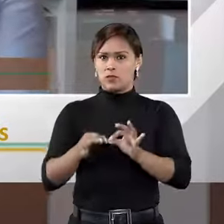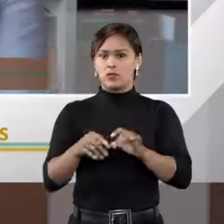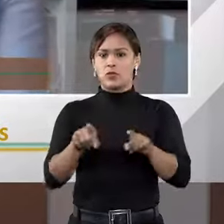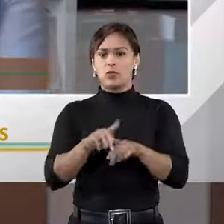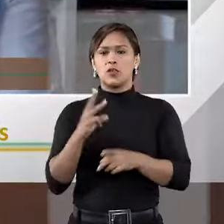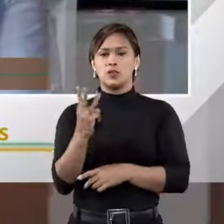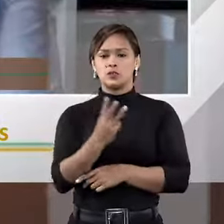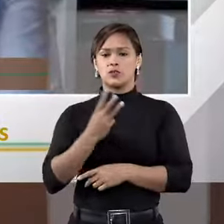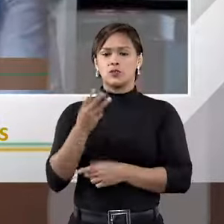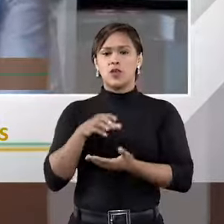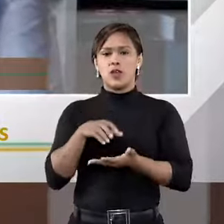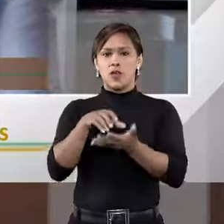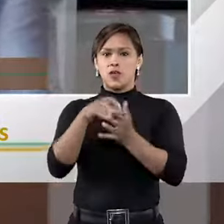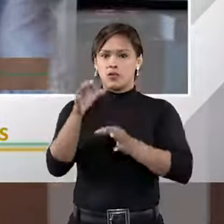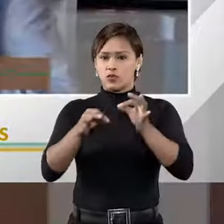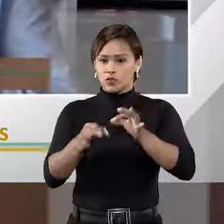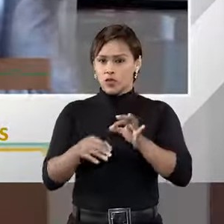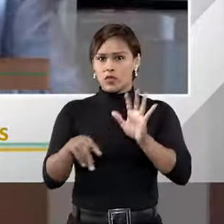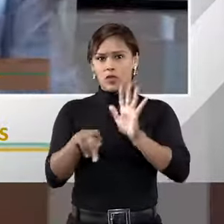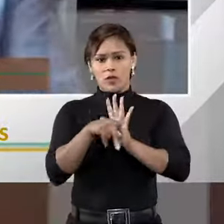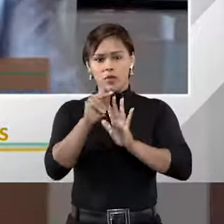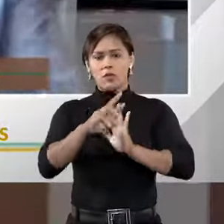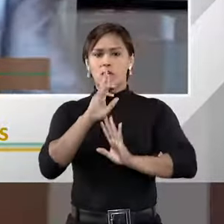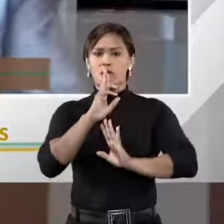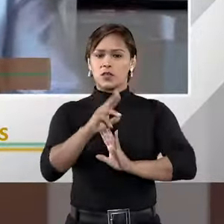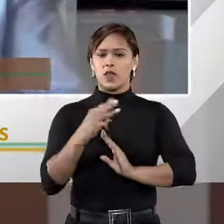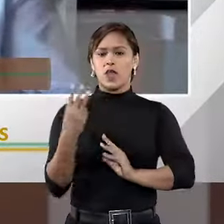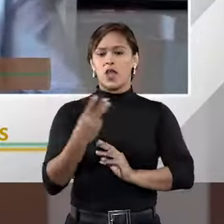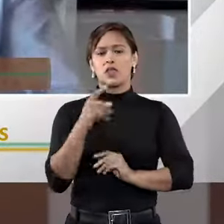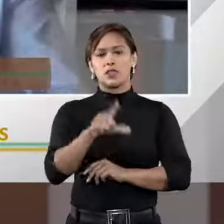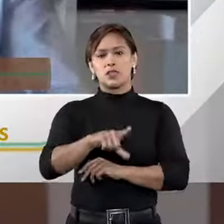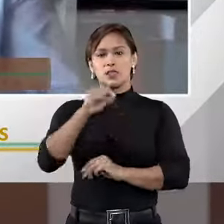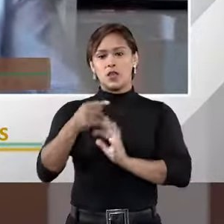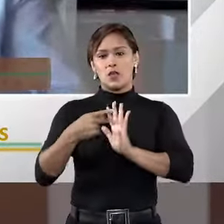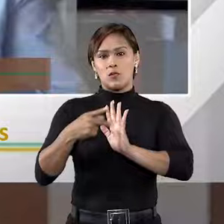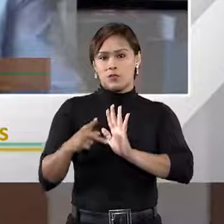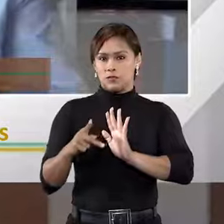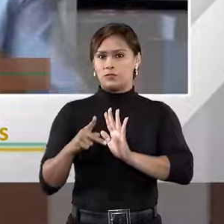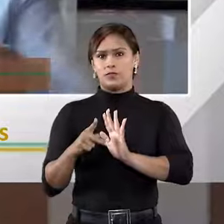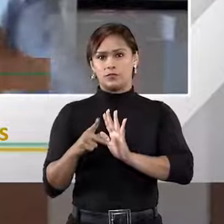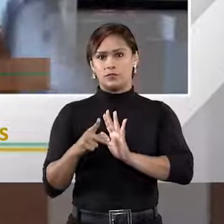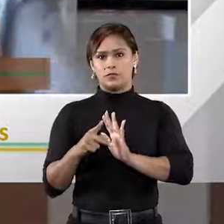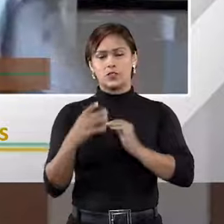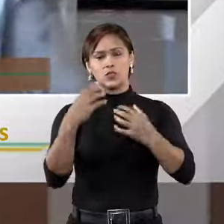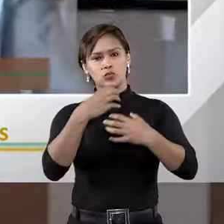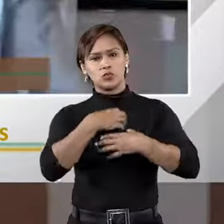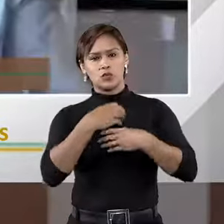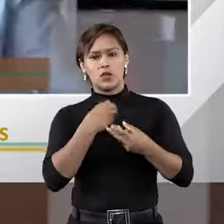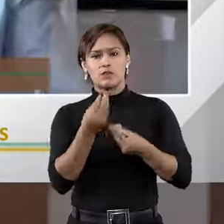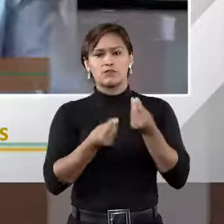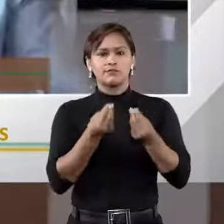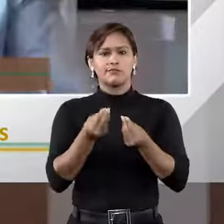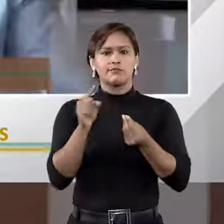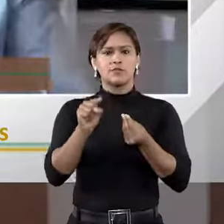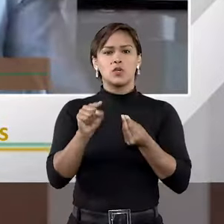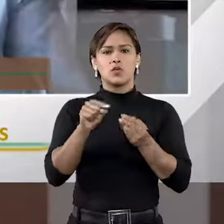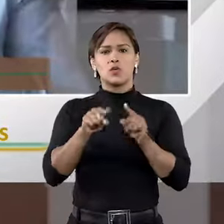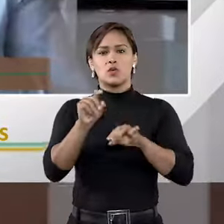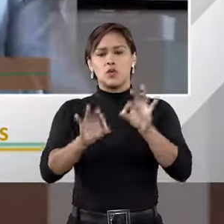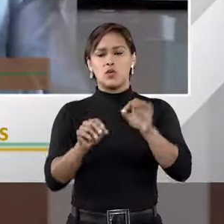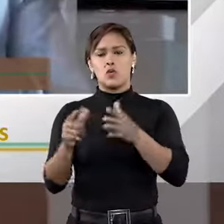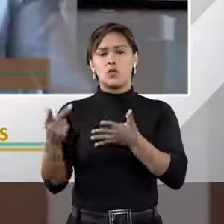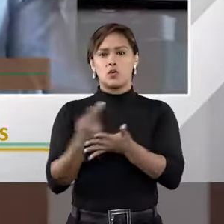o terceiro, que é o órgão julgador que vai resolver o problema deles, é um terceiro escolhido por eles. E o modo pelo qual o